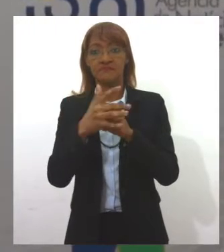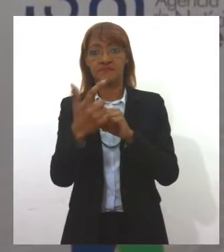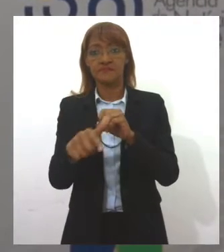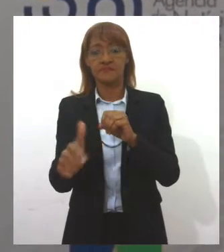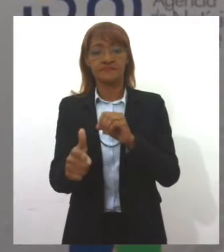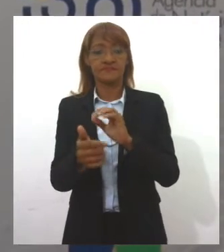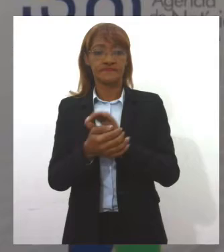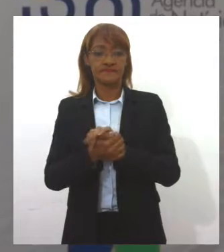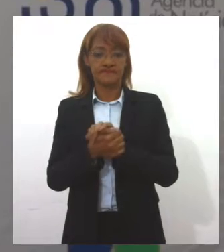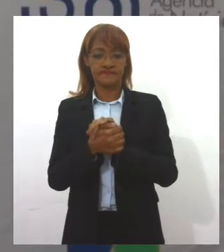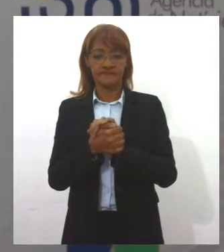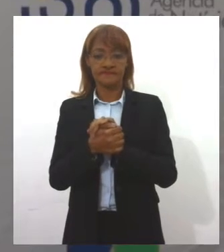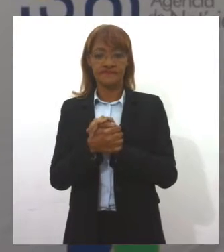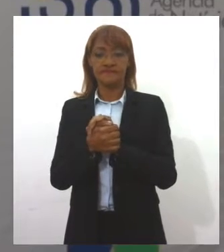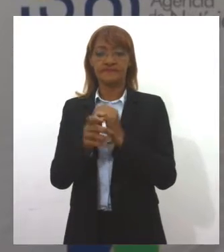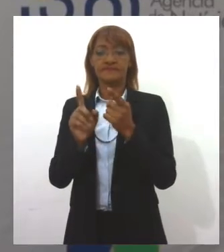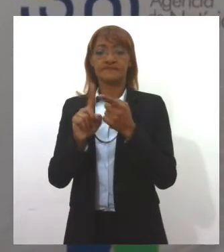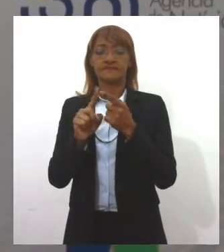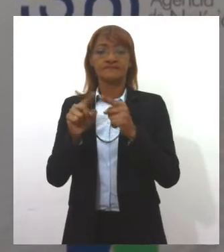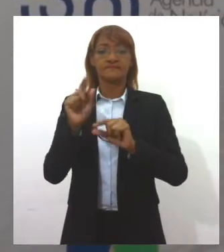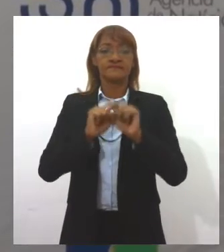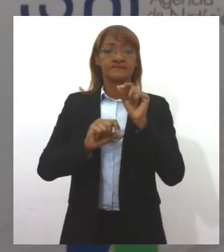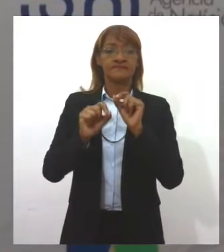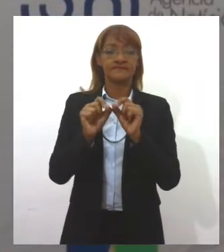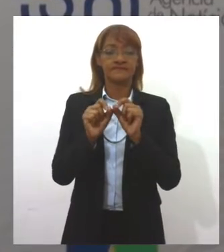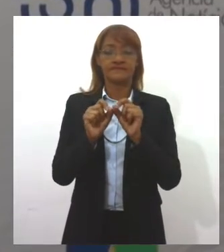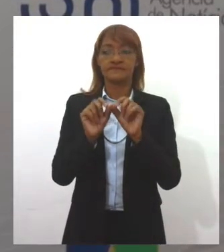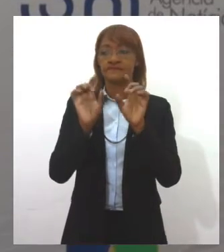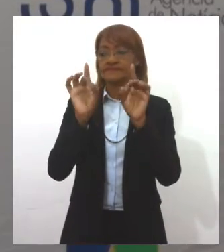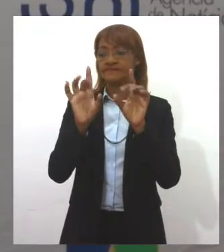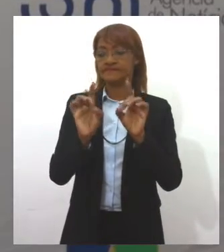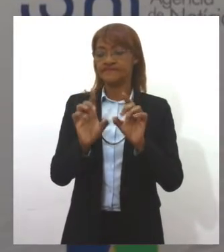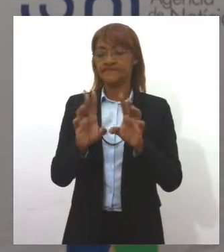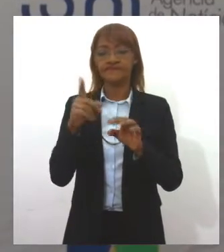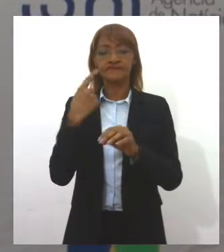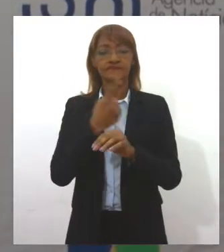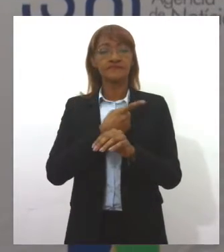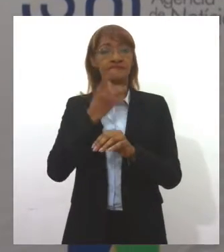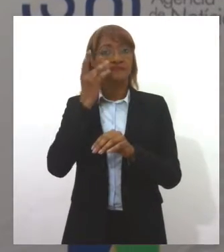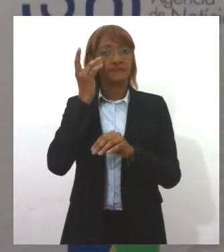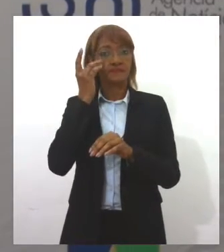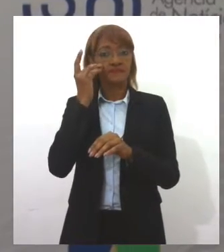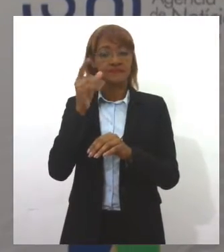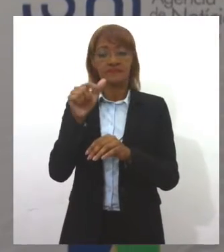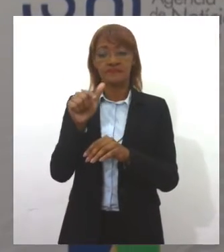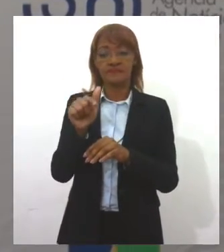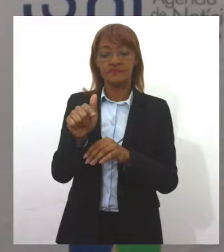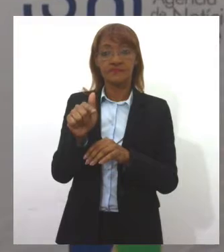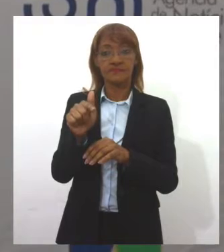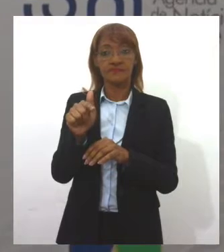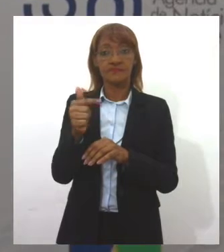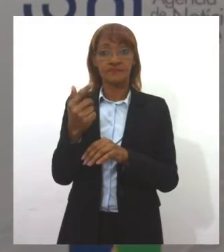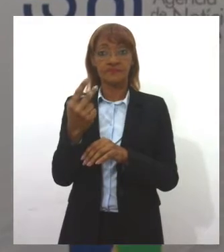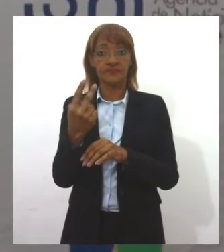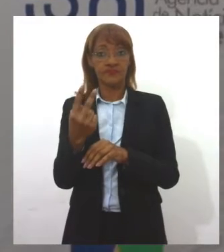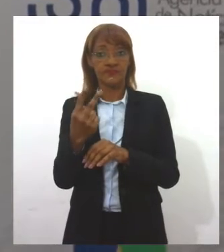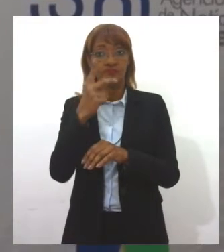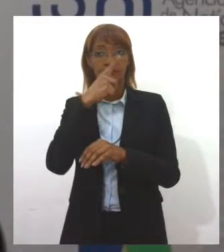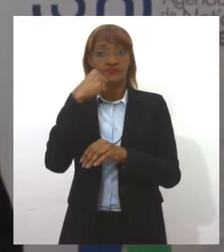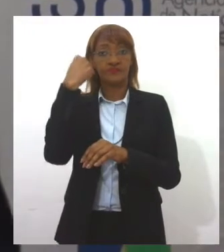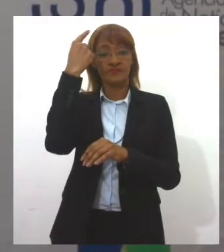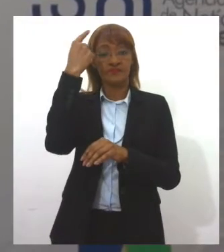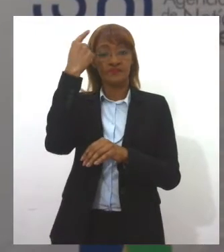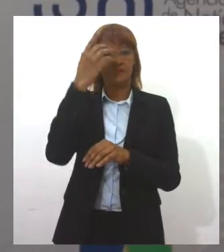questão que foi abordada sobre uma situação especial que vive o Estado de Sergipe, 72 horas, três dias, sem que tenhamos um óbito